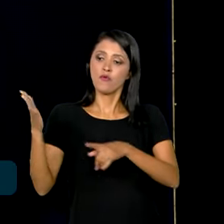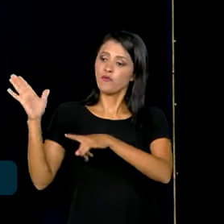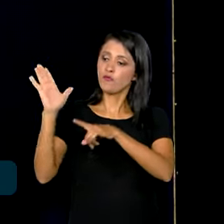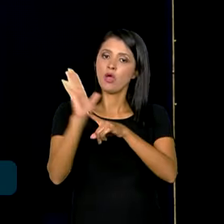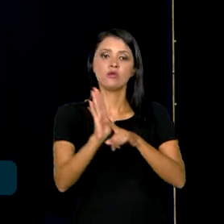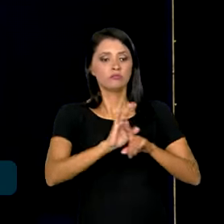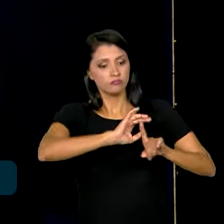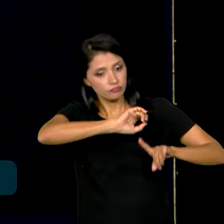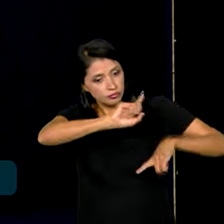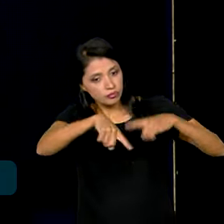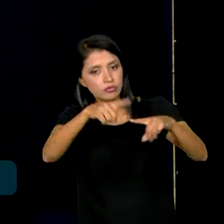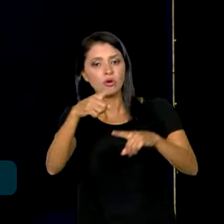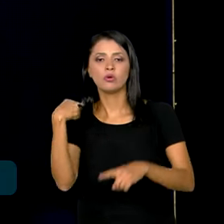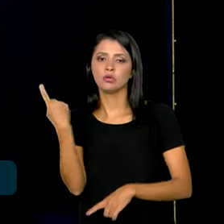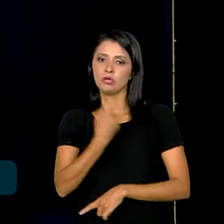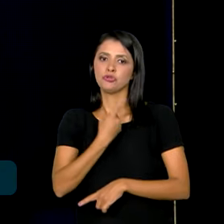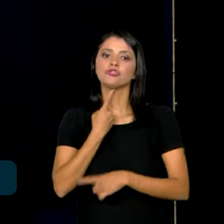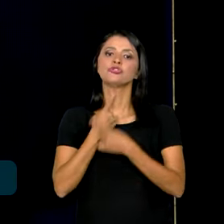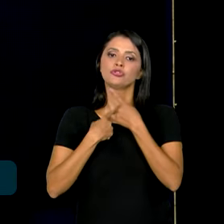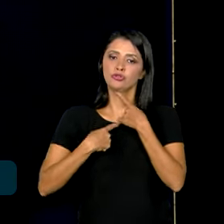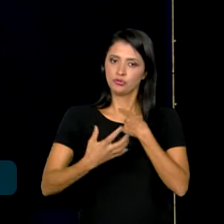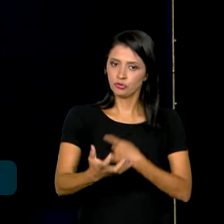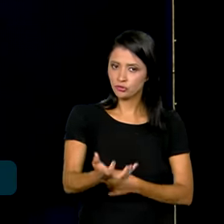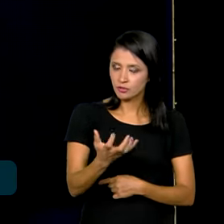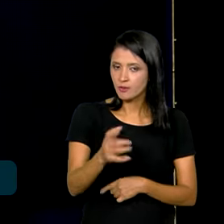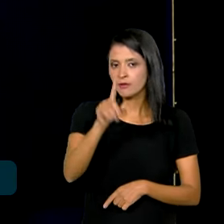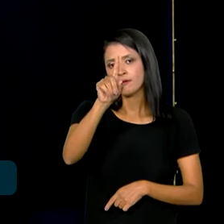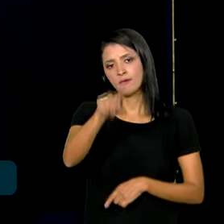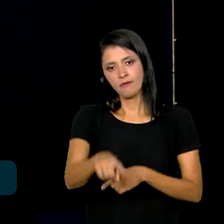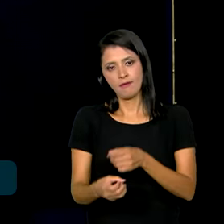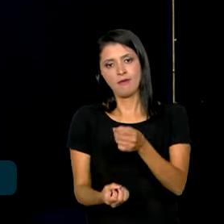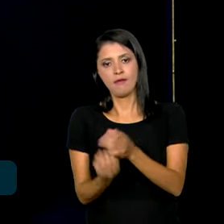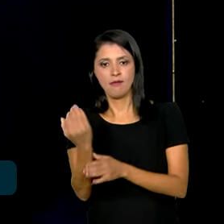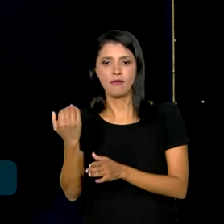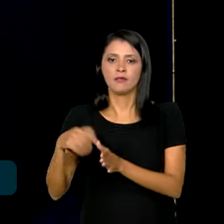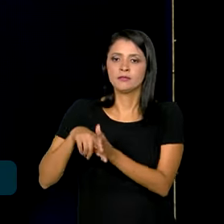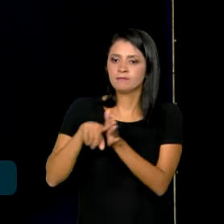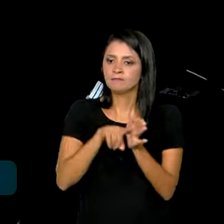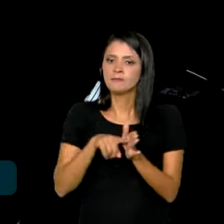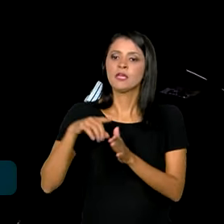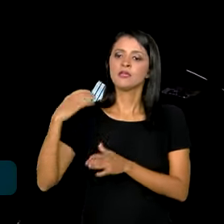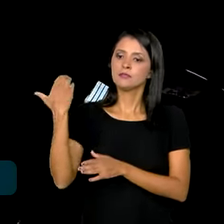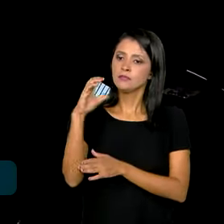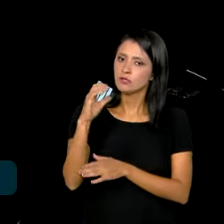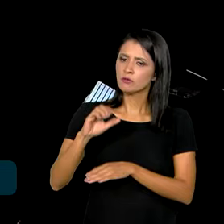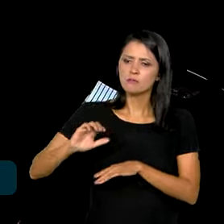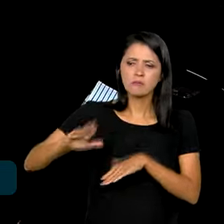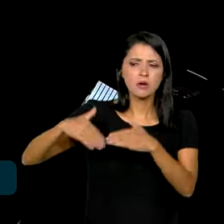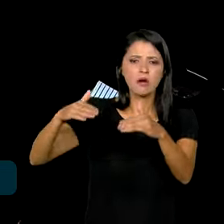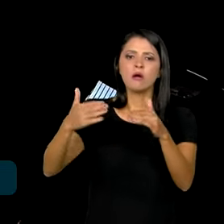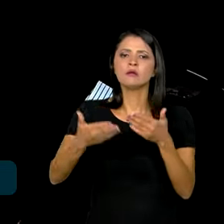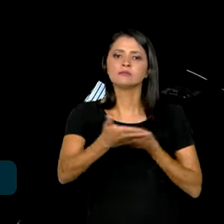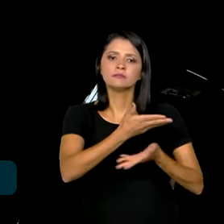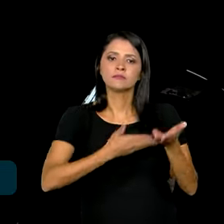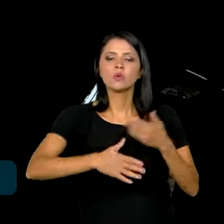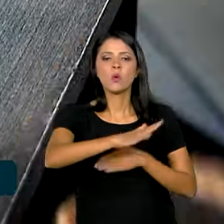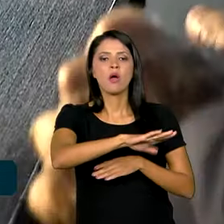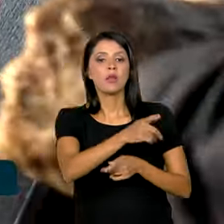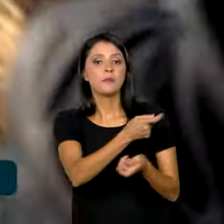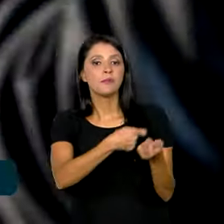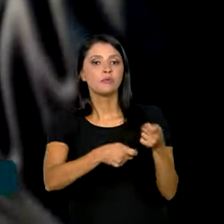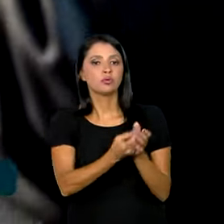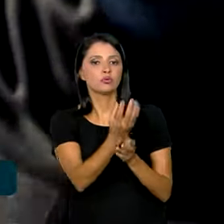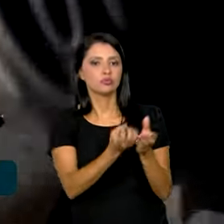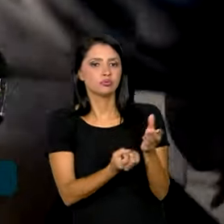alavancar aquilo que todos nós desejamos, que essa produção científica possa cada vez mais dialogar com o setor produtivo.